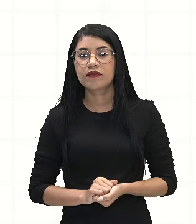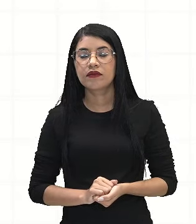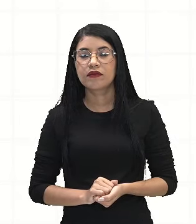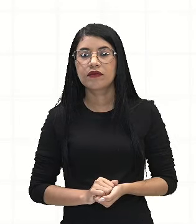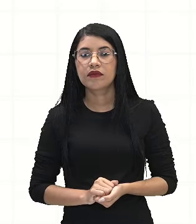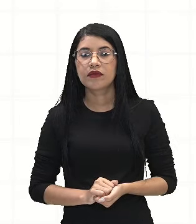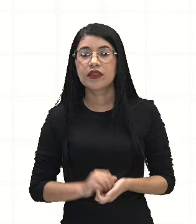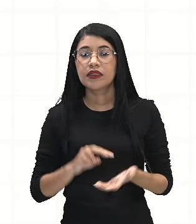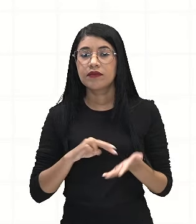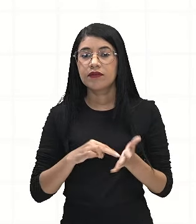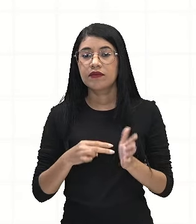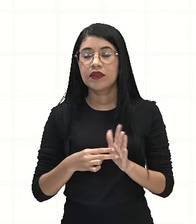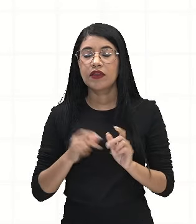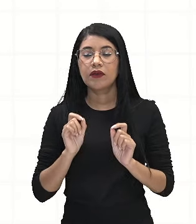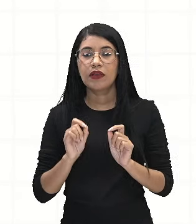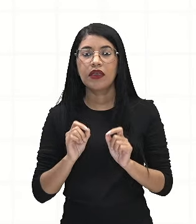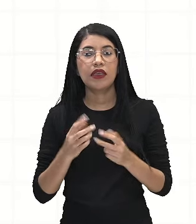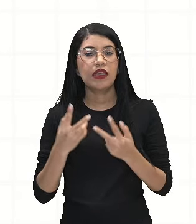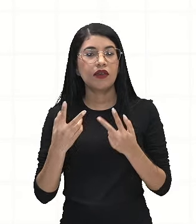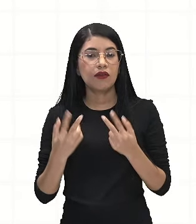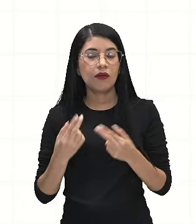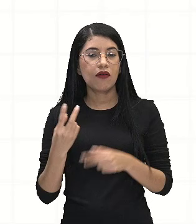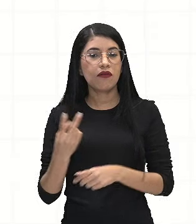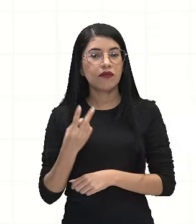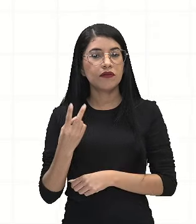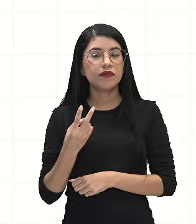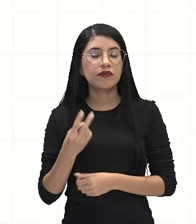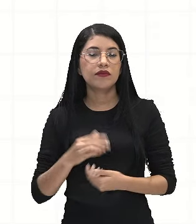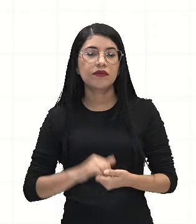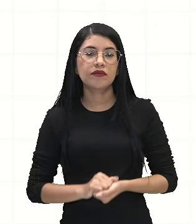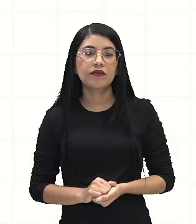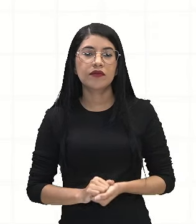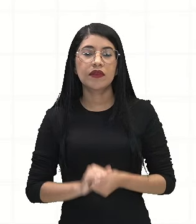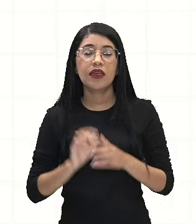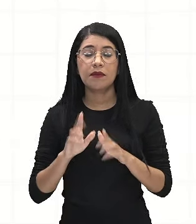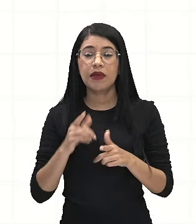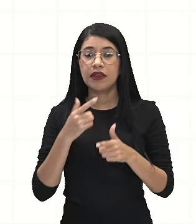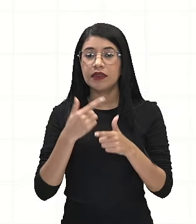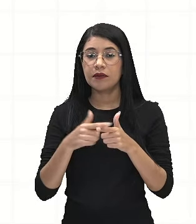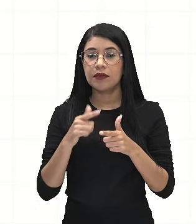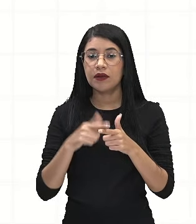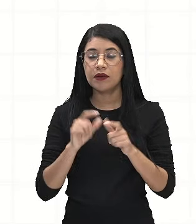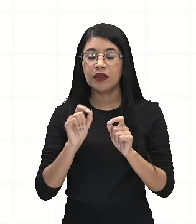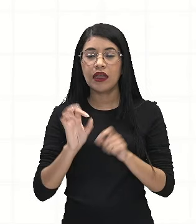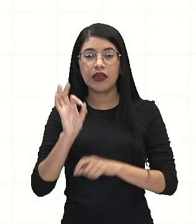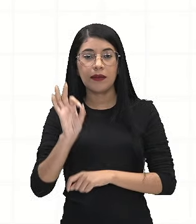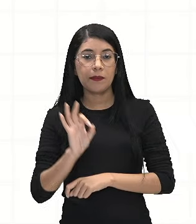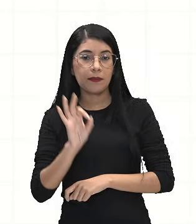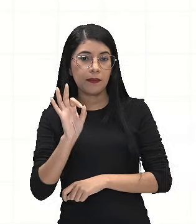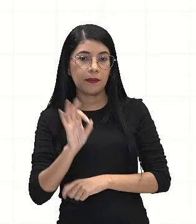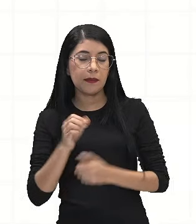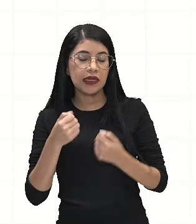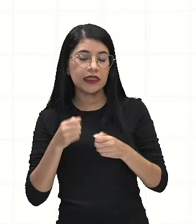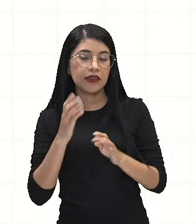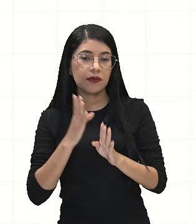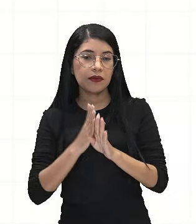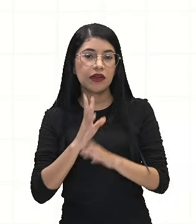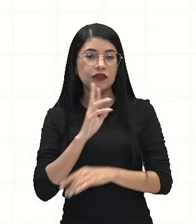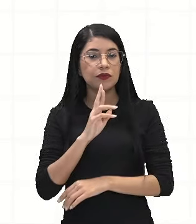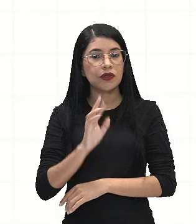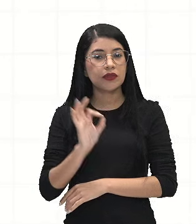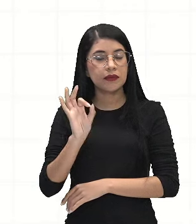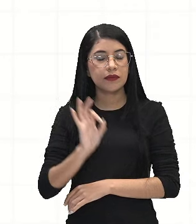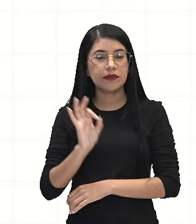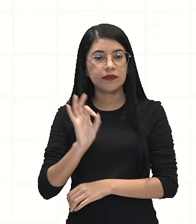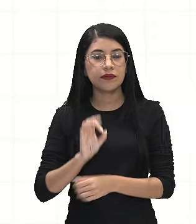significa aí a mesma quantidade. Mas o nosso problema, ele está em percentual. Então, logo a gente chegou na resposta aqui,